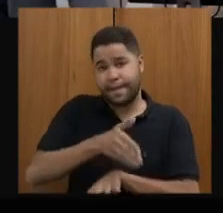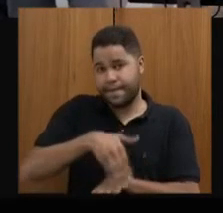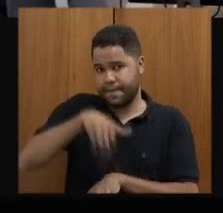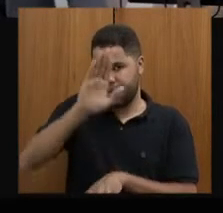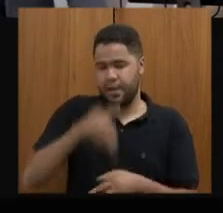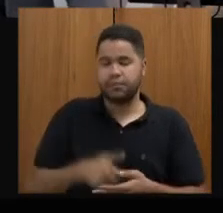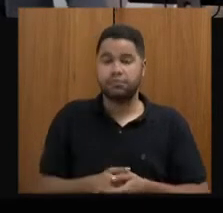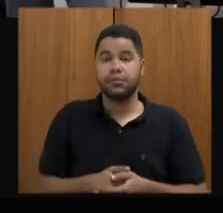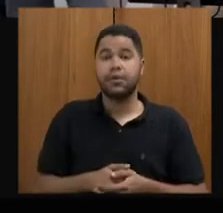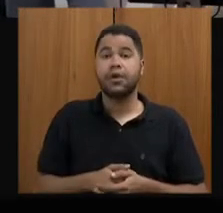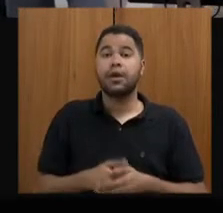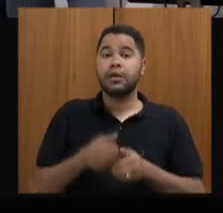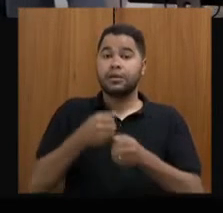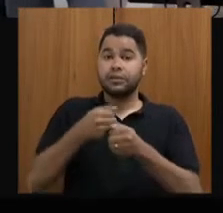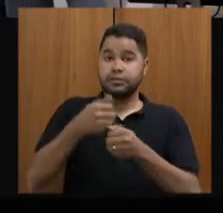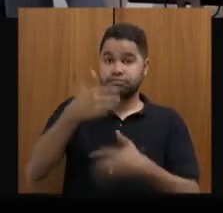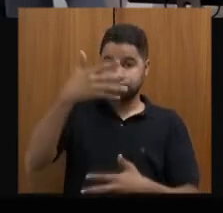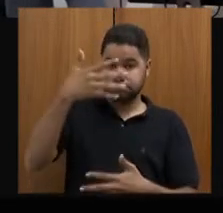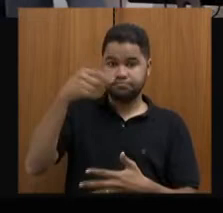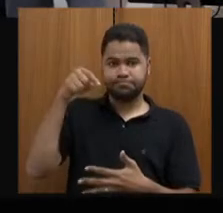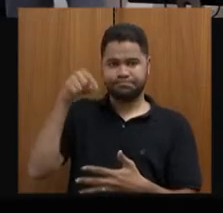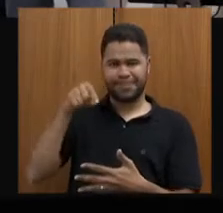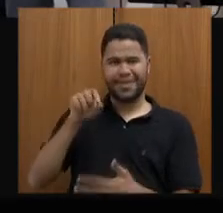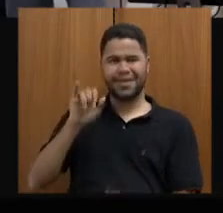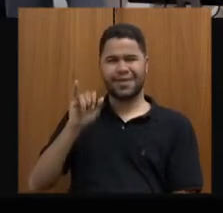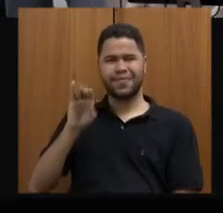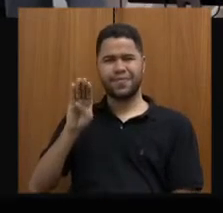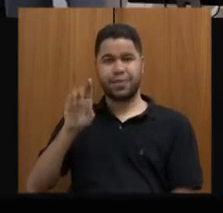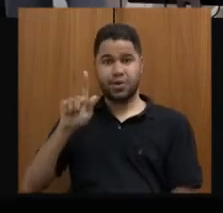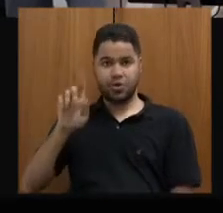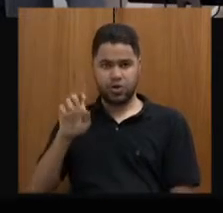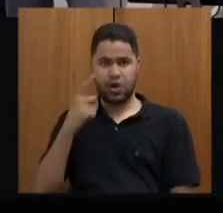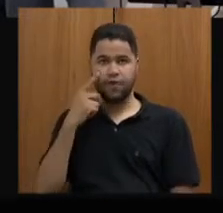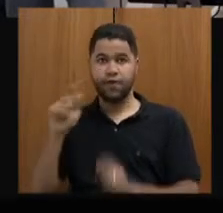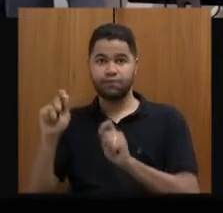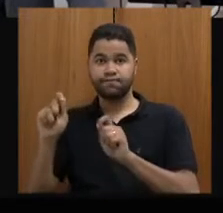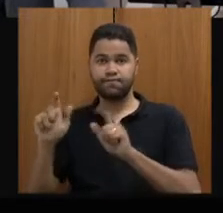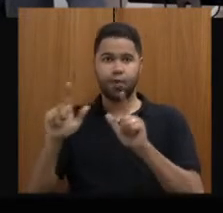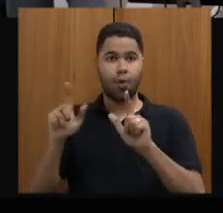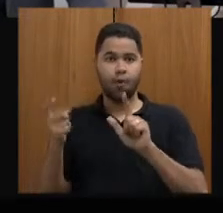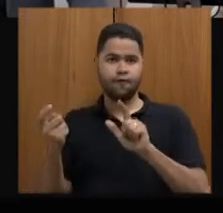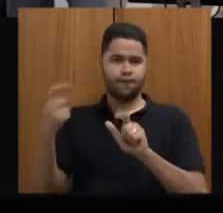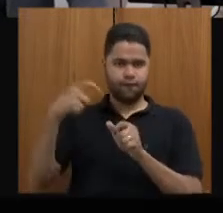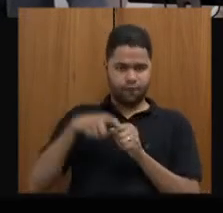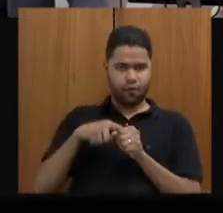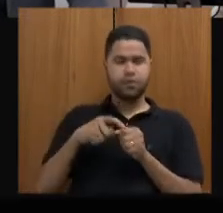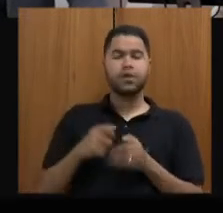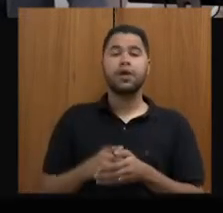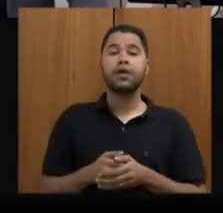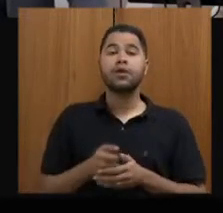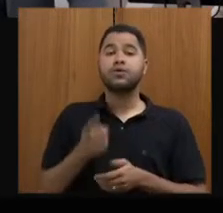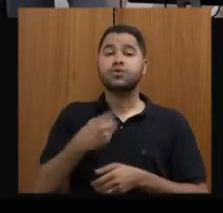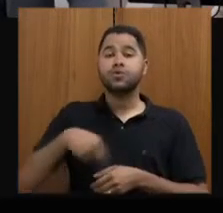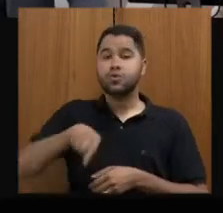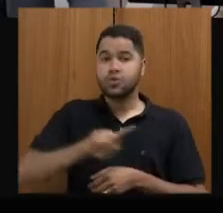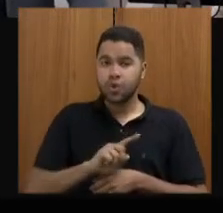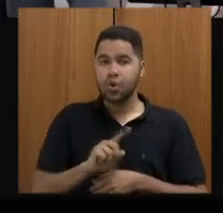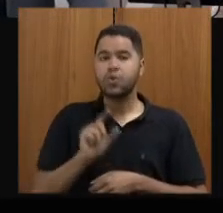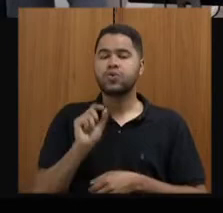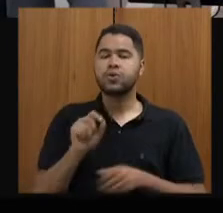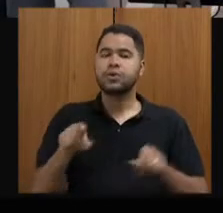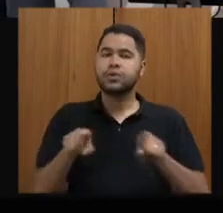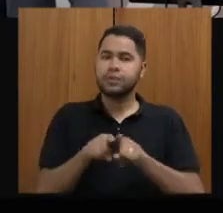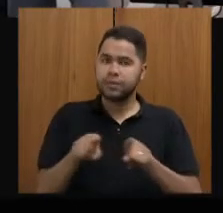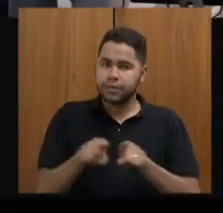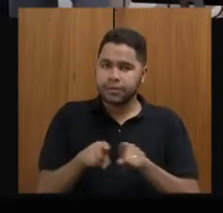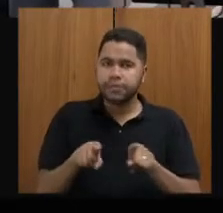Segundo dados do IBGE, eu peço para voltar o slide, segundo dados do IBGE, nós tivemos também,